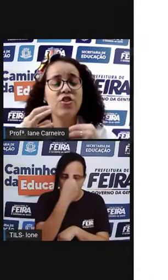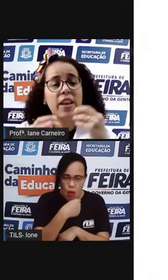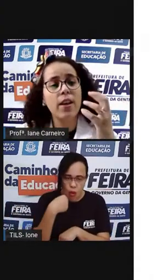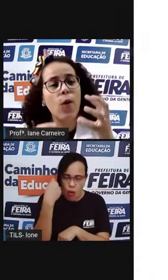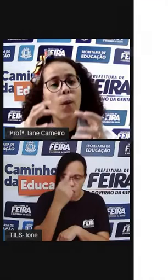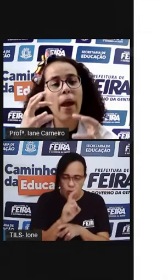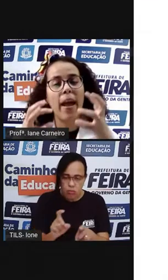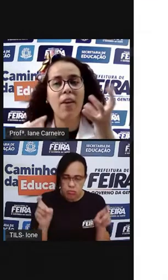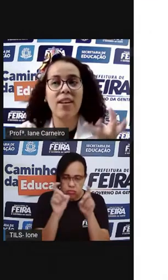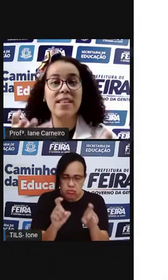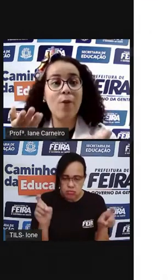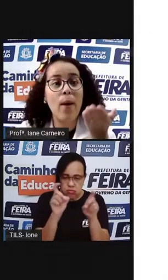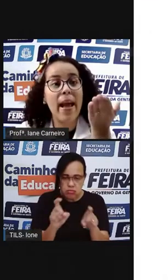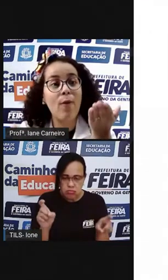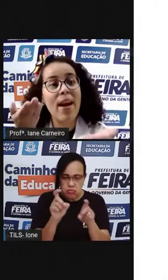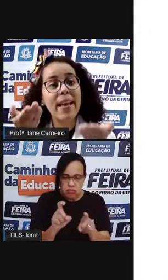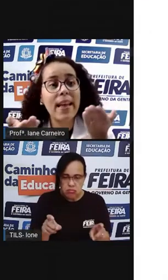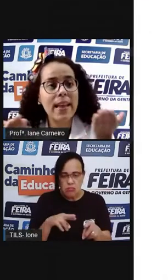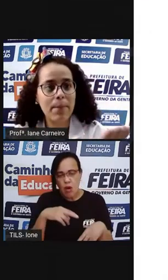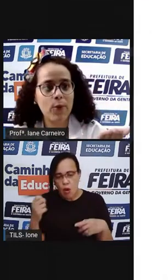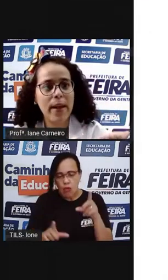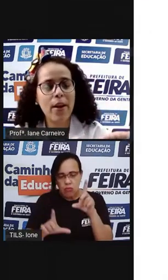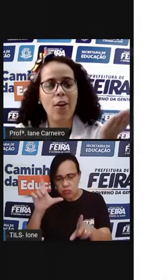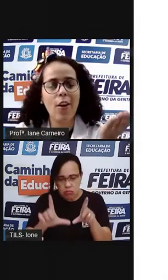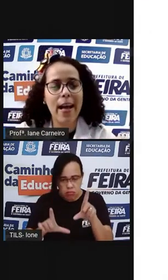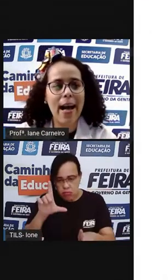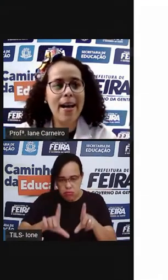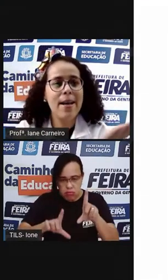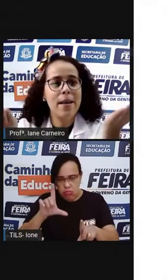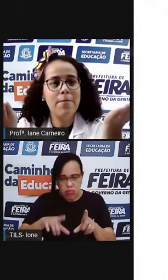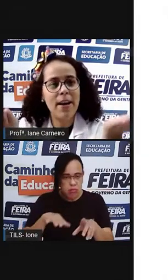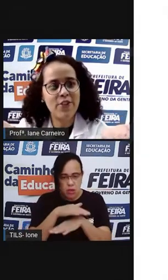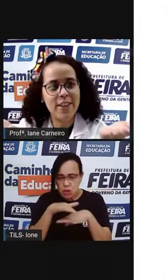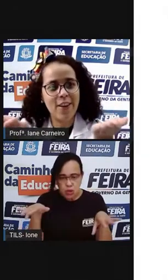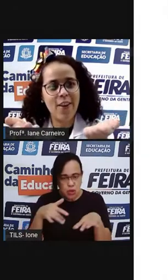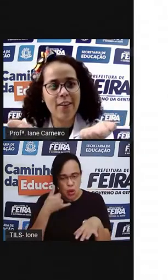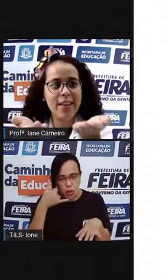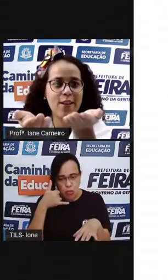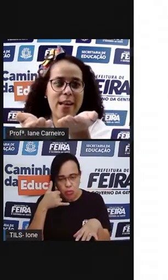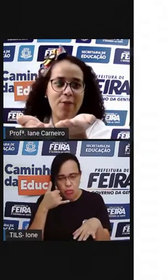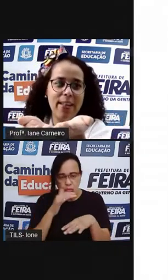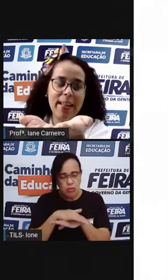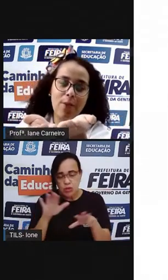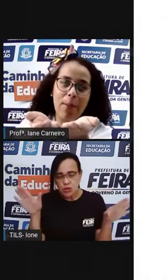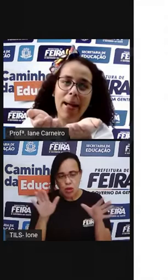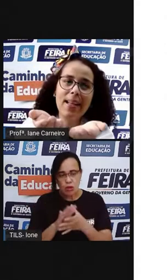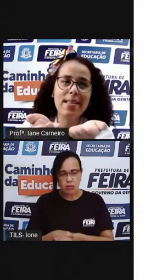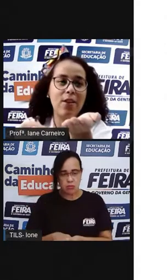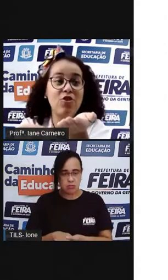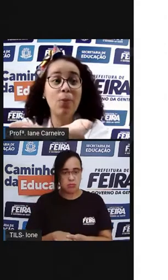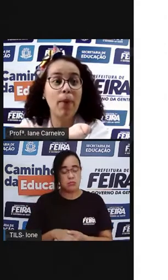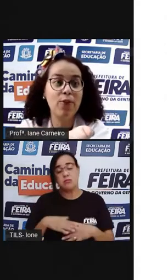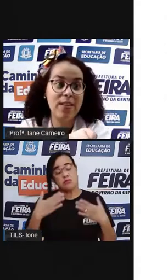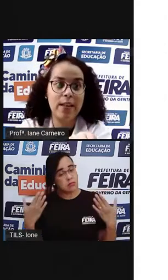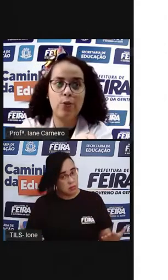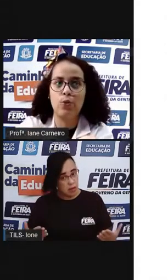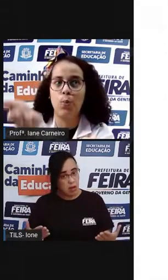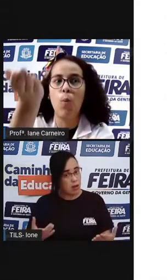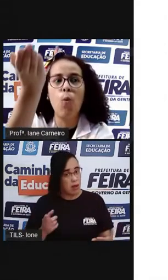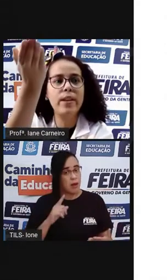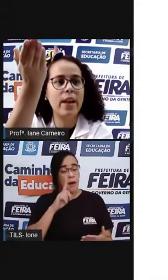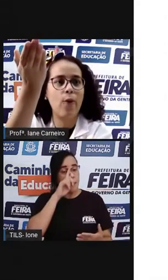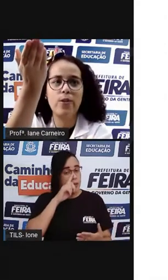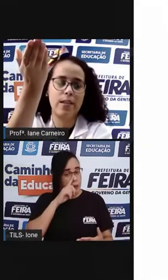Então, a gente tem que fazer um equilíbrio, né? Colocar, imagina, ó, que nossa vida está numa balança. Então, a gente não pode fazer